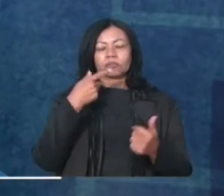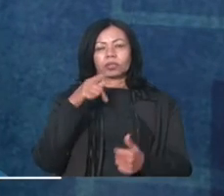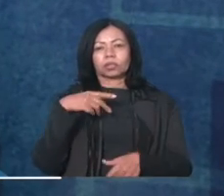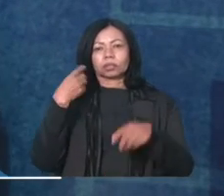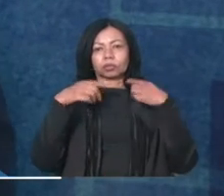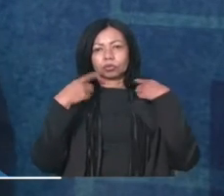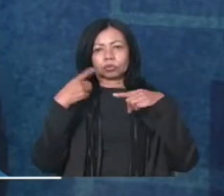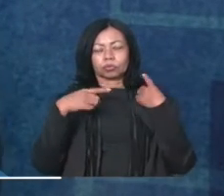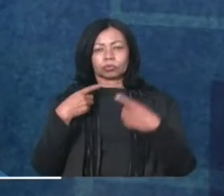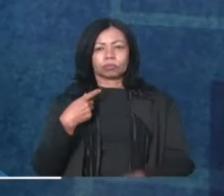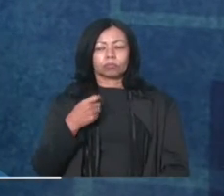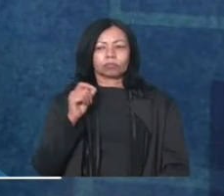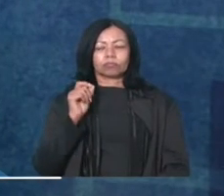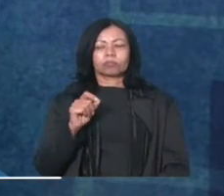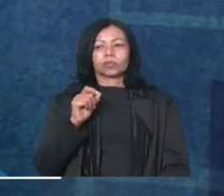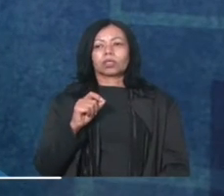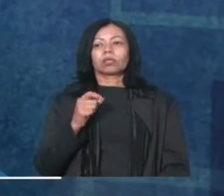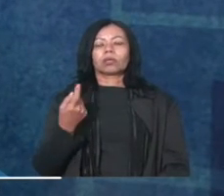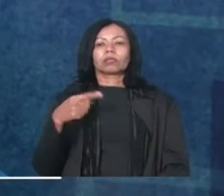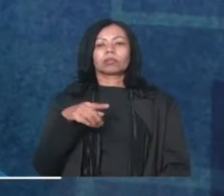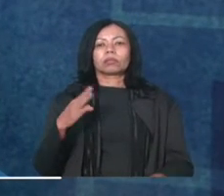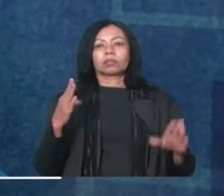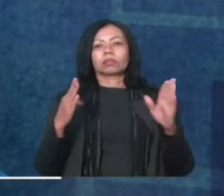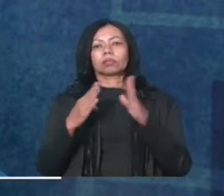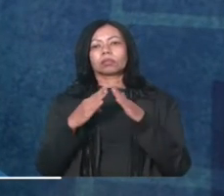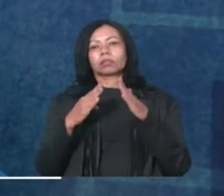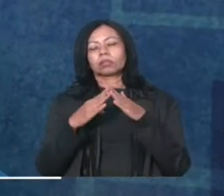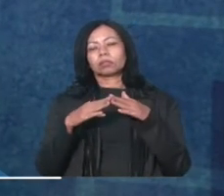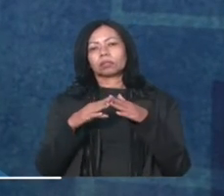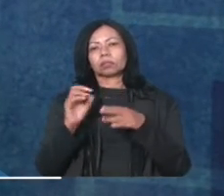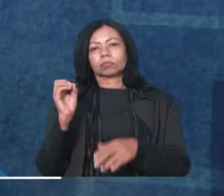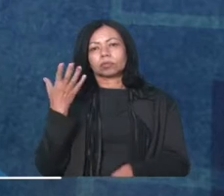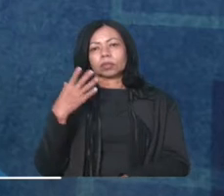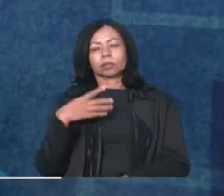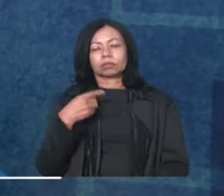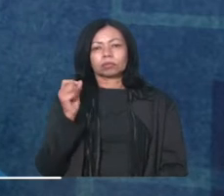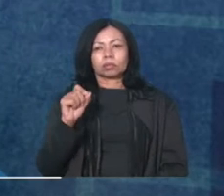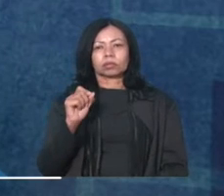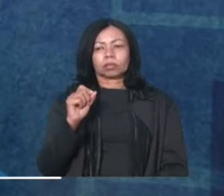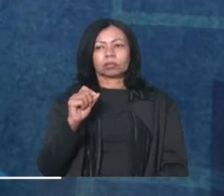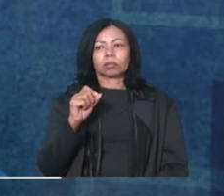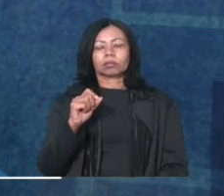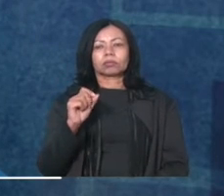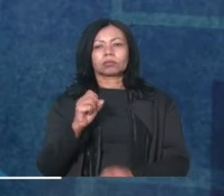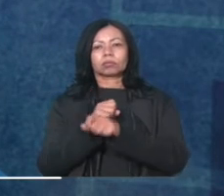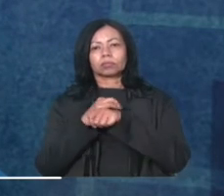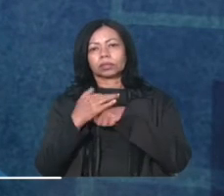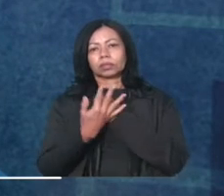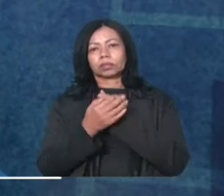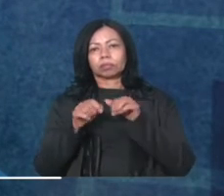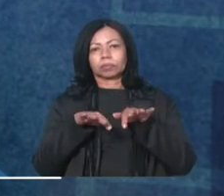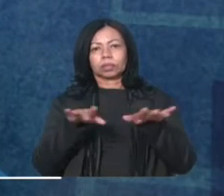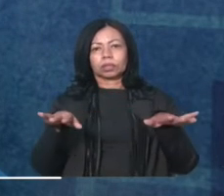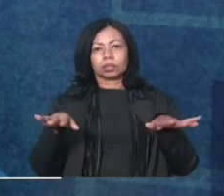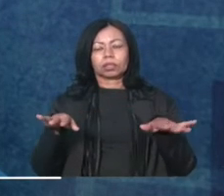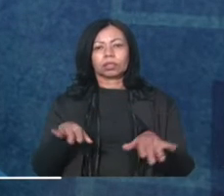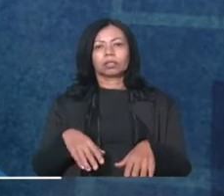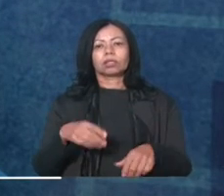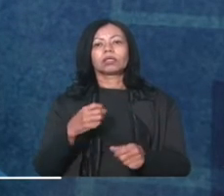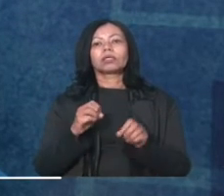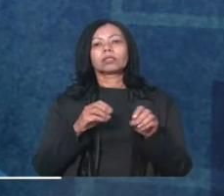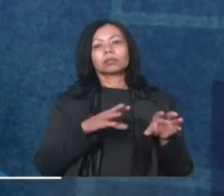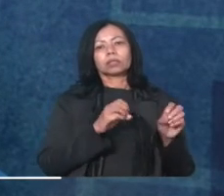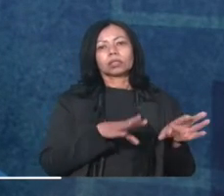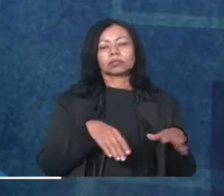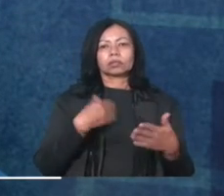discurso no púlpito aqui da Câmara, num momento único aí com a questão de pandemia, questão das educações